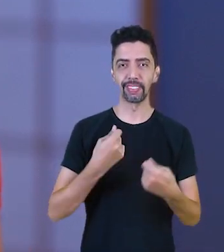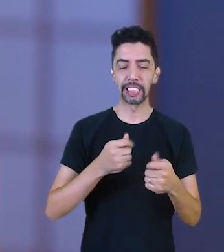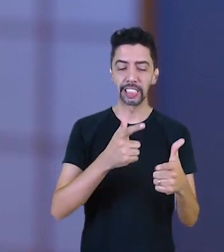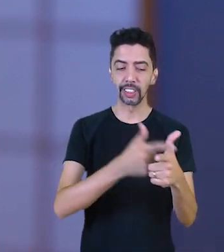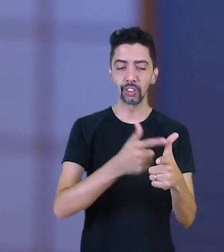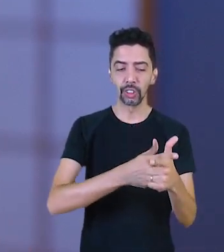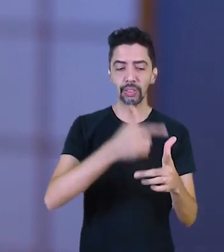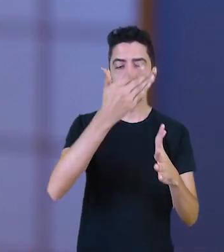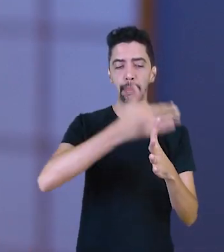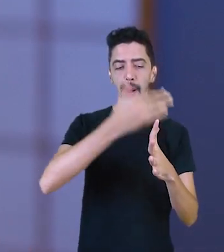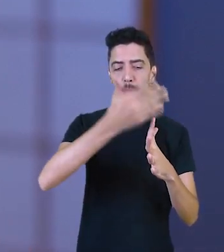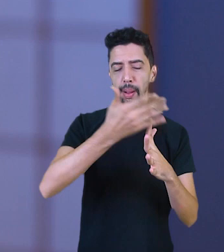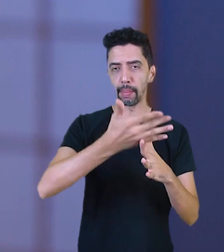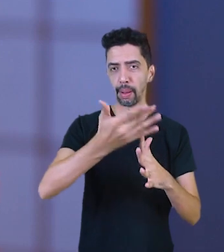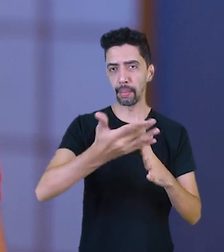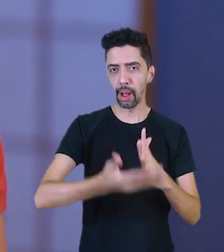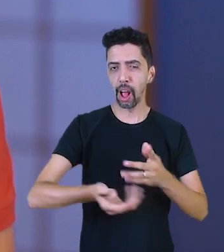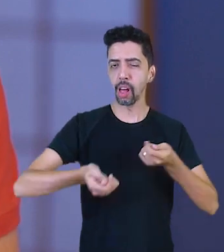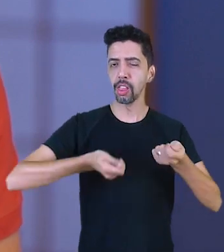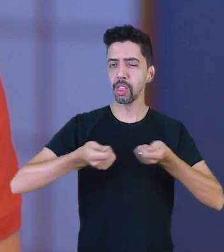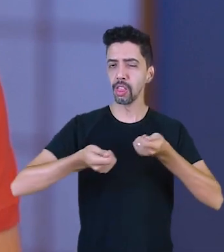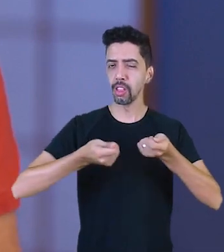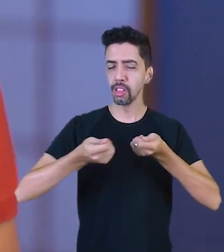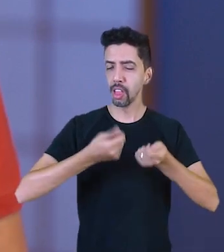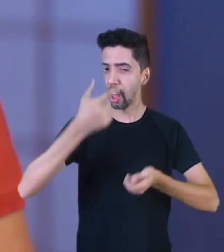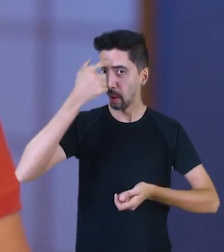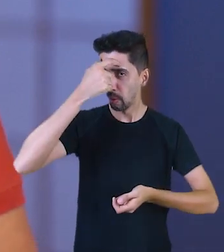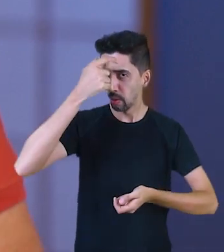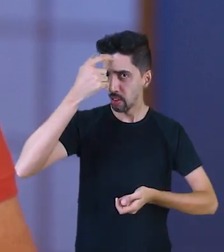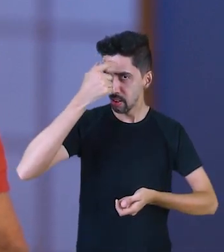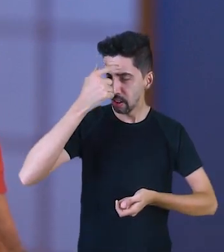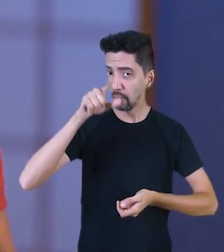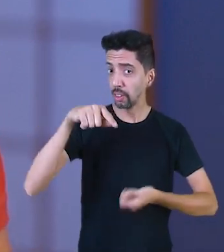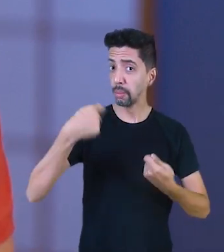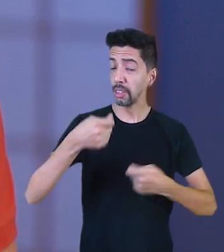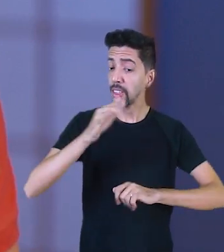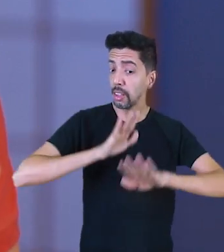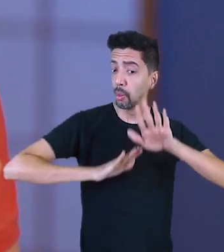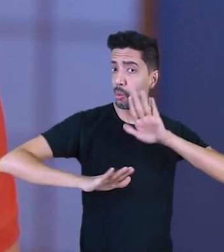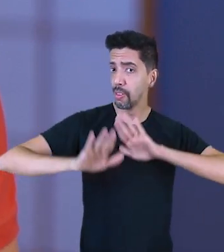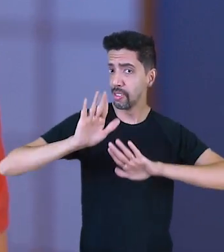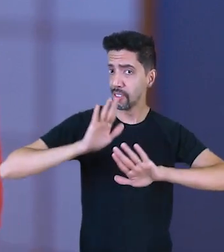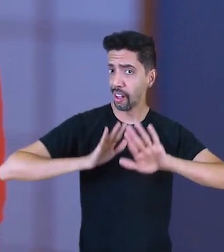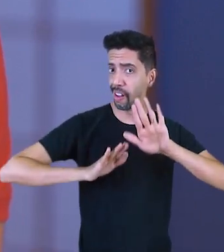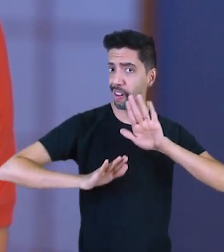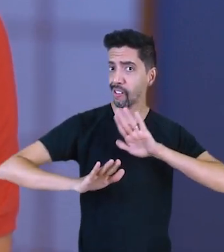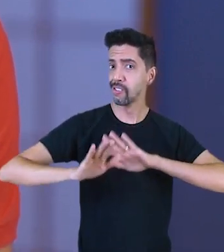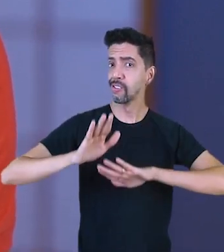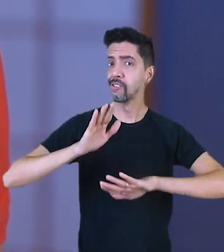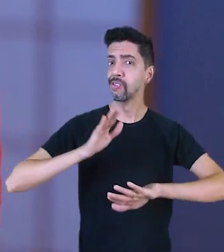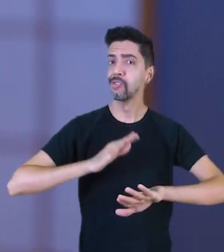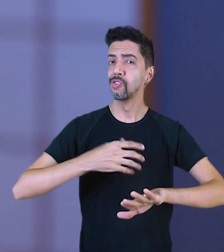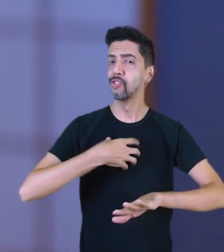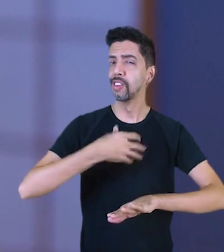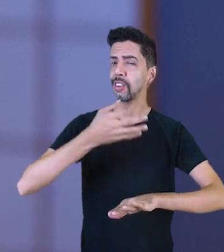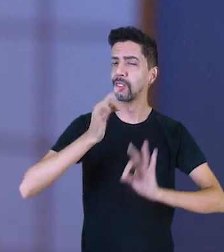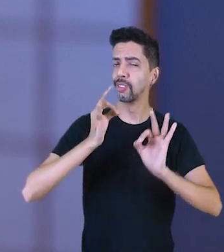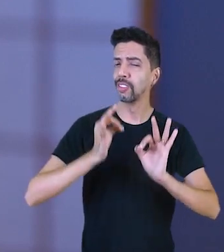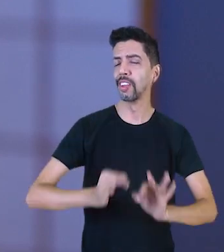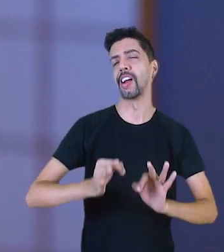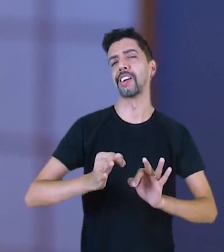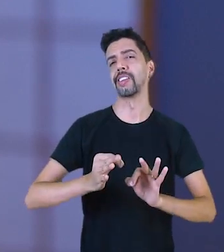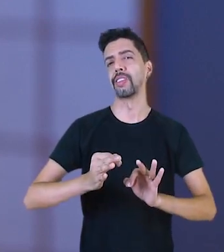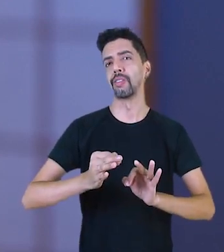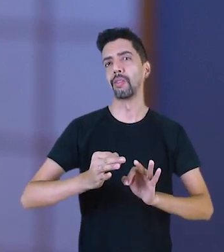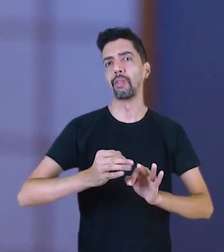dominar as prestações, saber que eu devo ter os cuidados necessários para não perder o